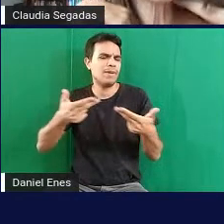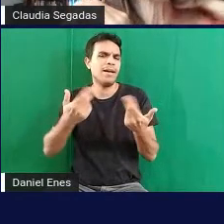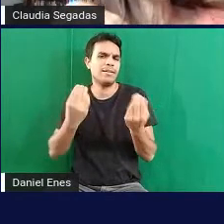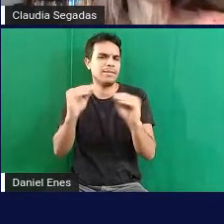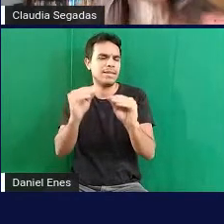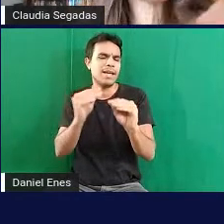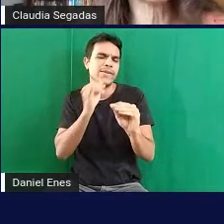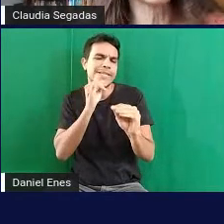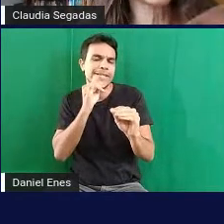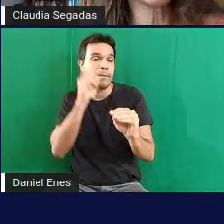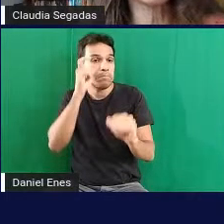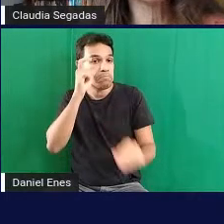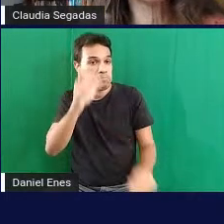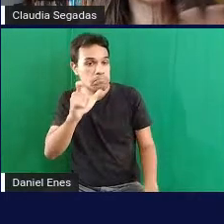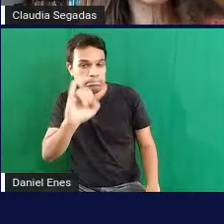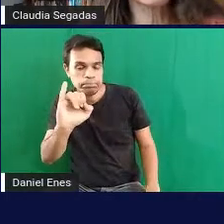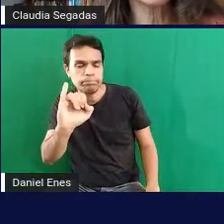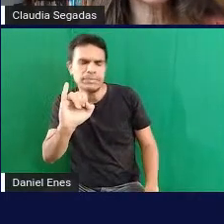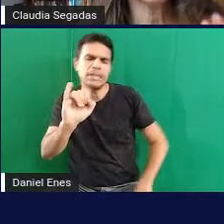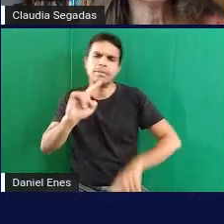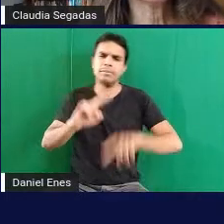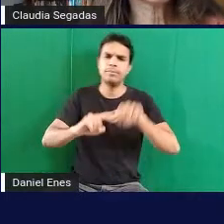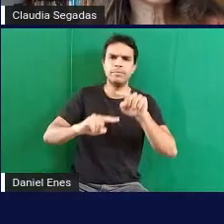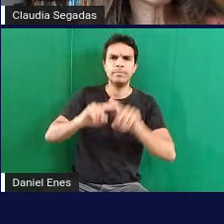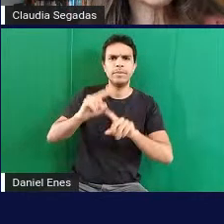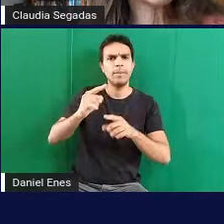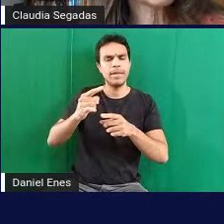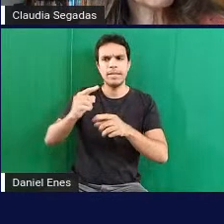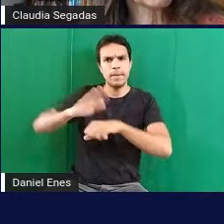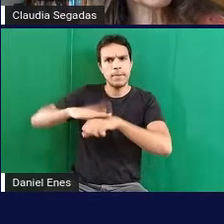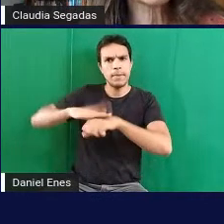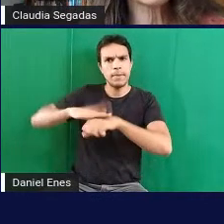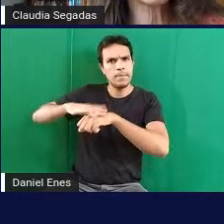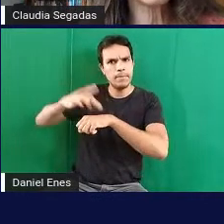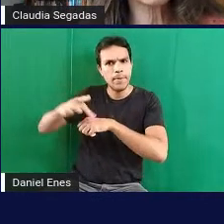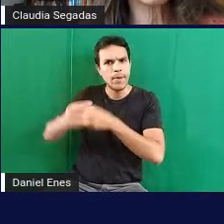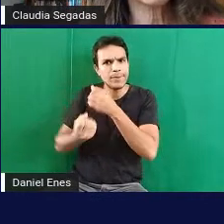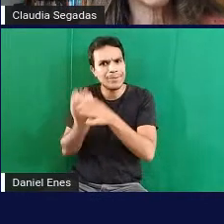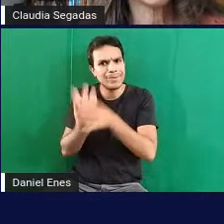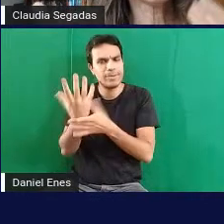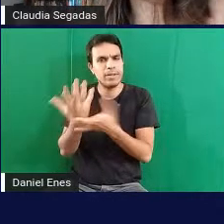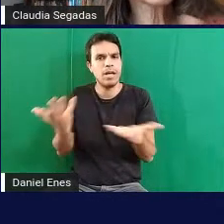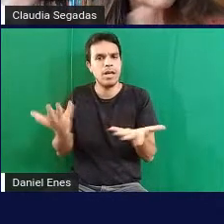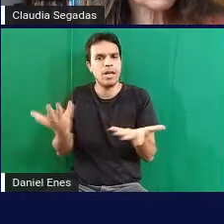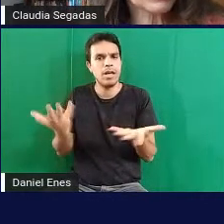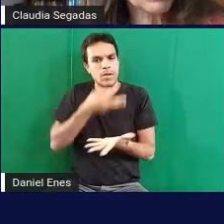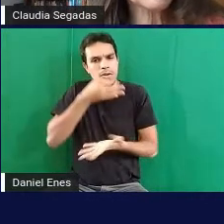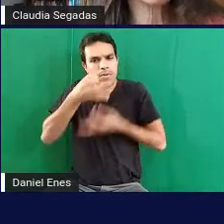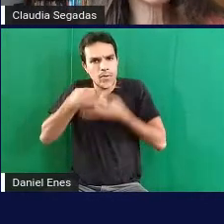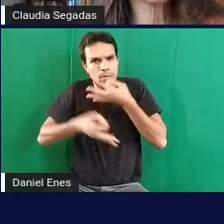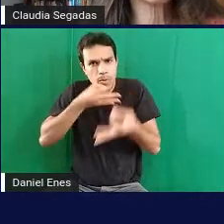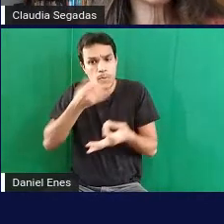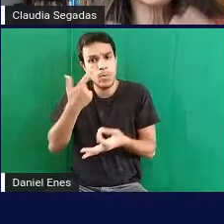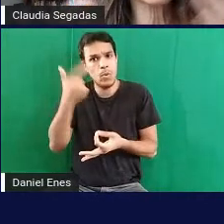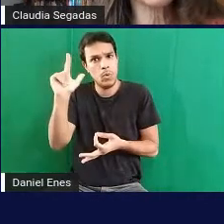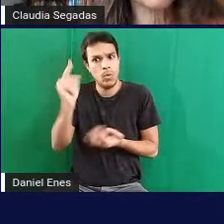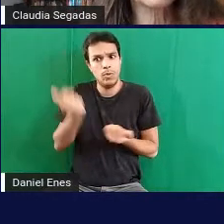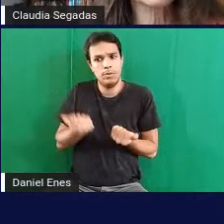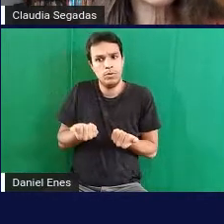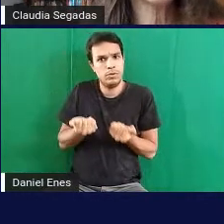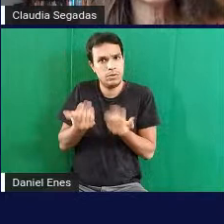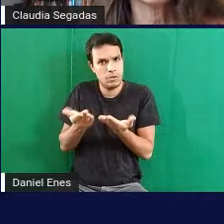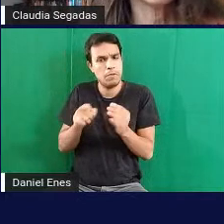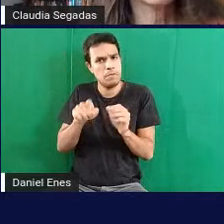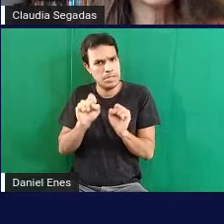interessantes colocando materiais que produzem então eu agora vou comentar outras contribuições que